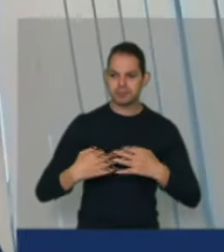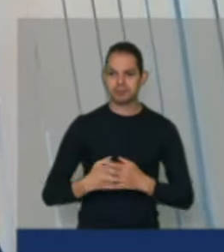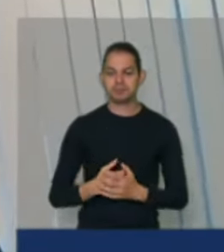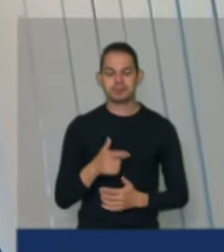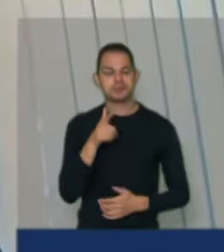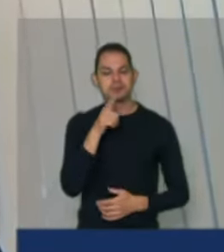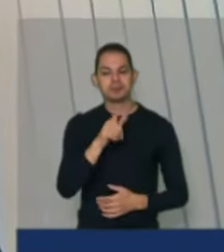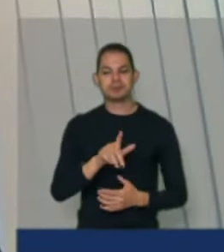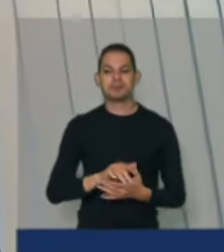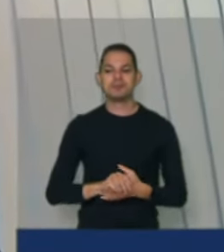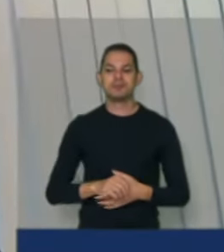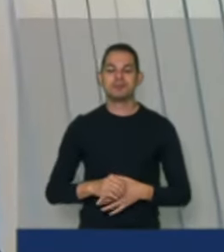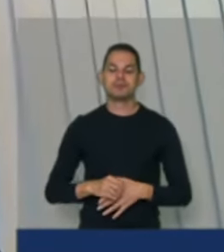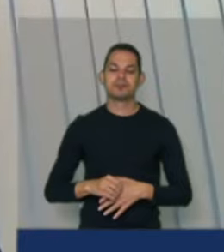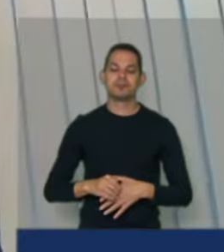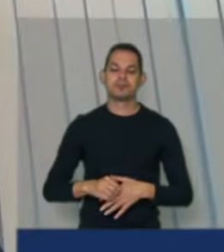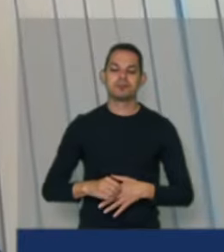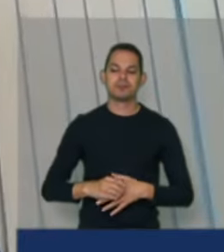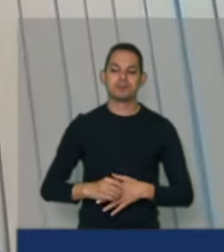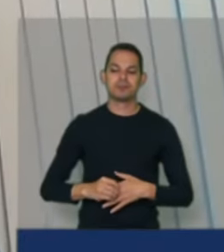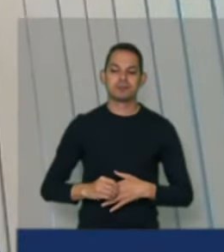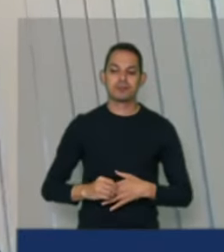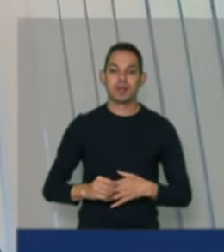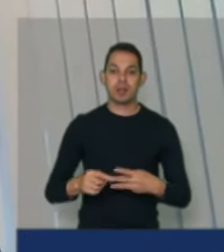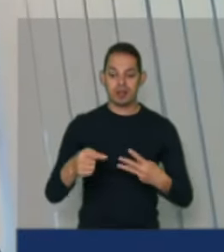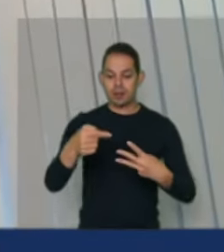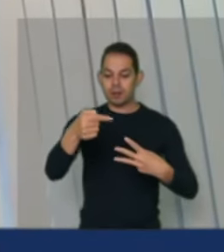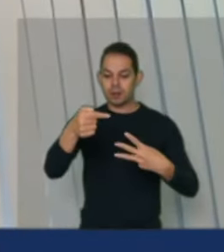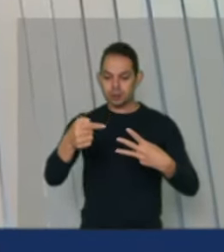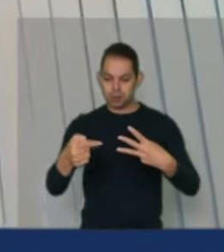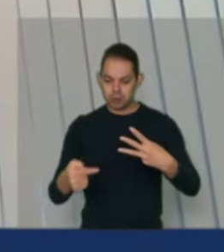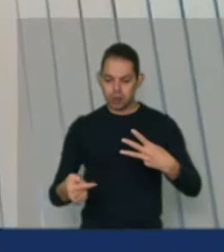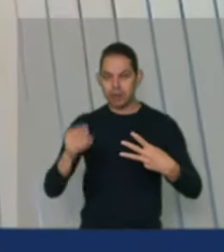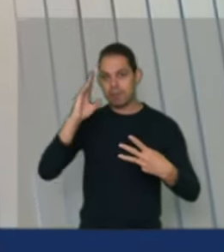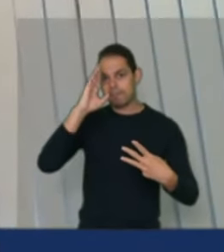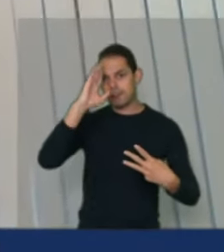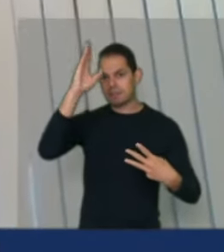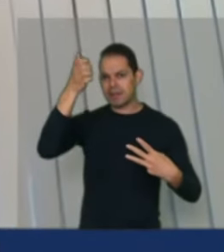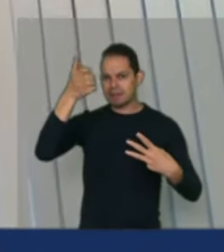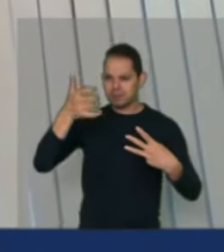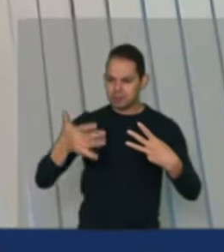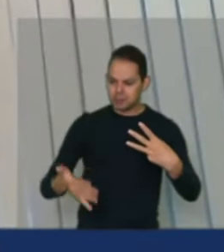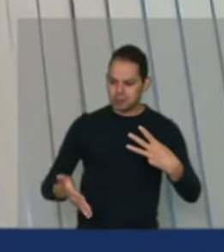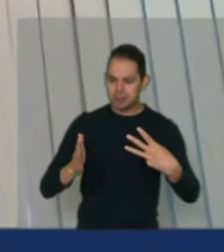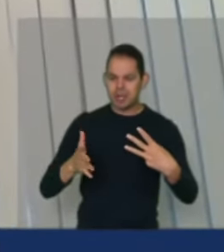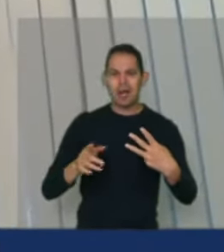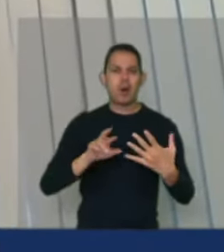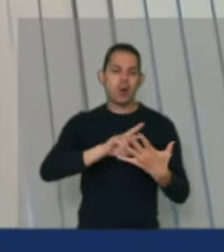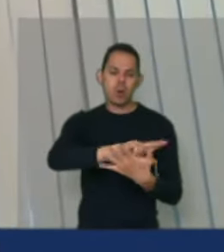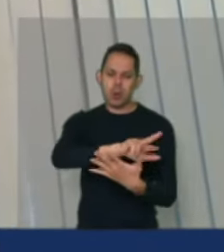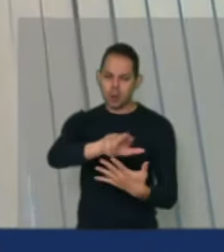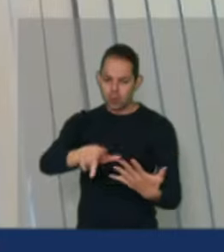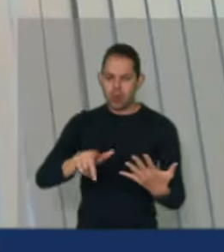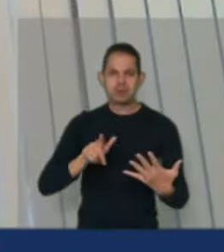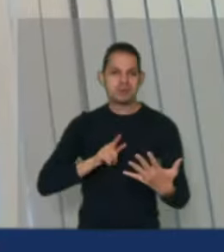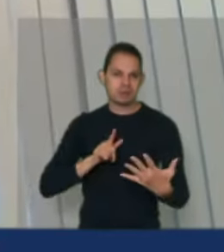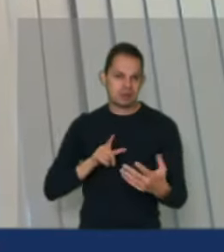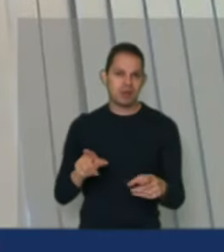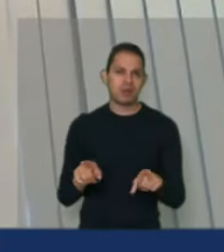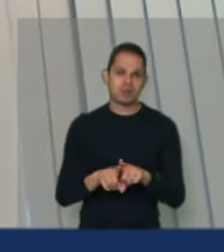todos esses três pilares principais citados além de outros também que compõem